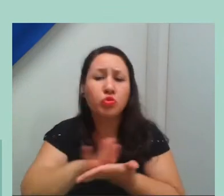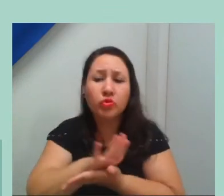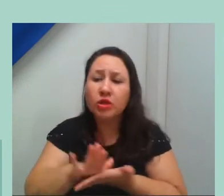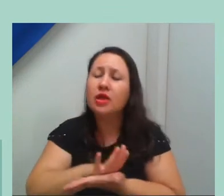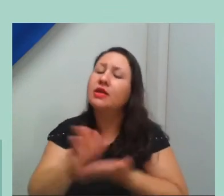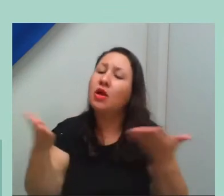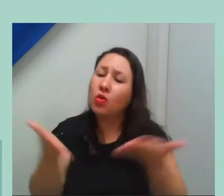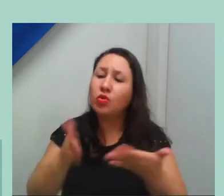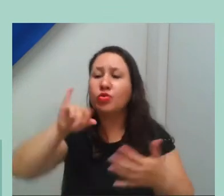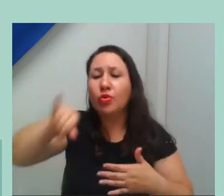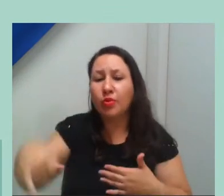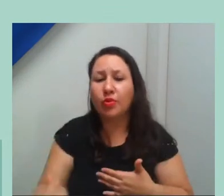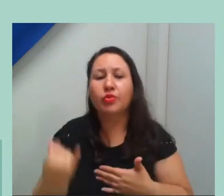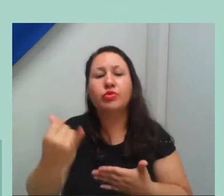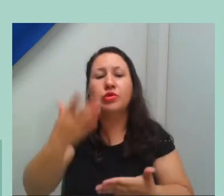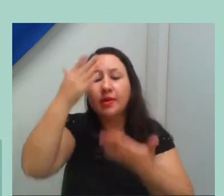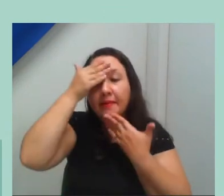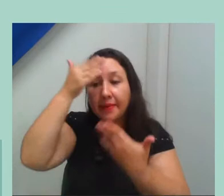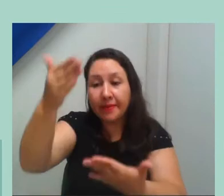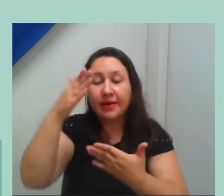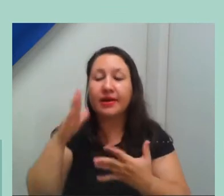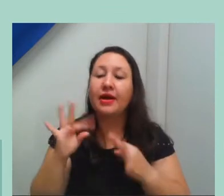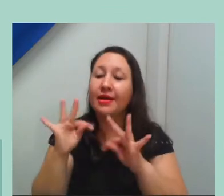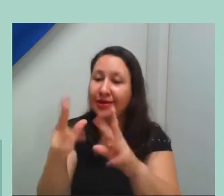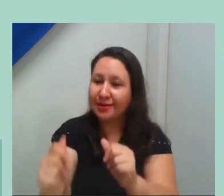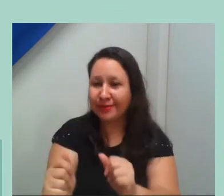obrigado. Agradeço aí, mais uma vez, o convite.